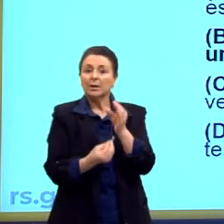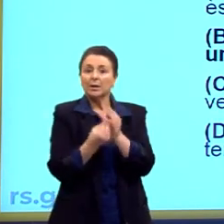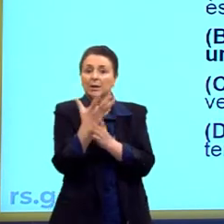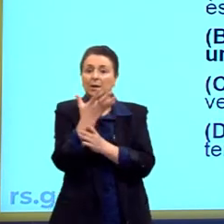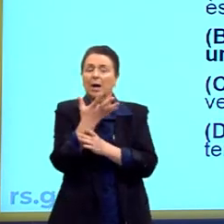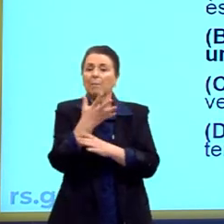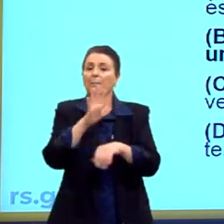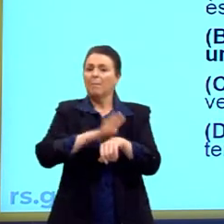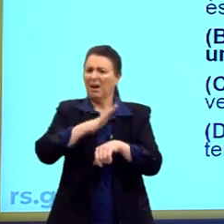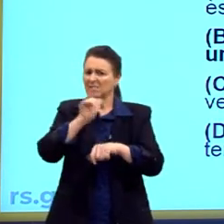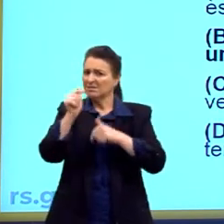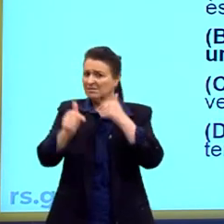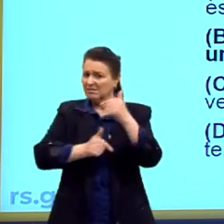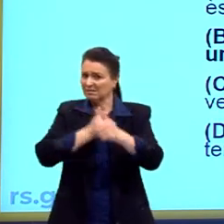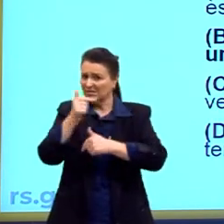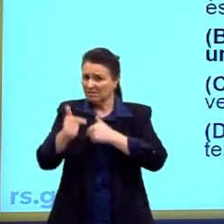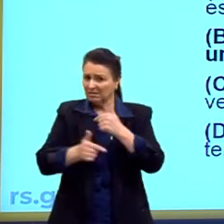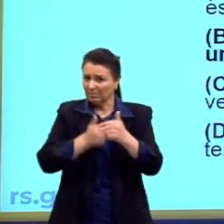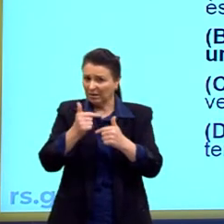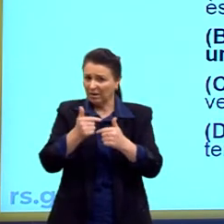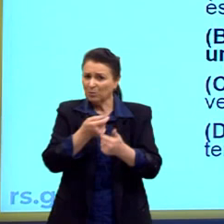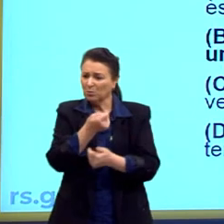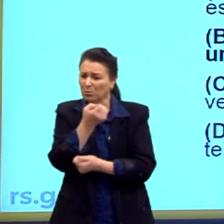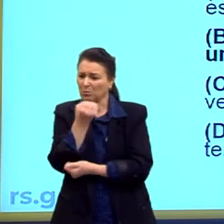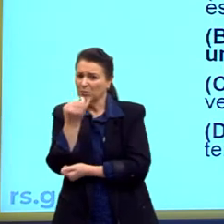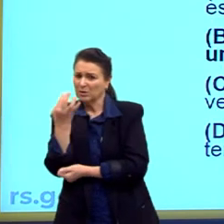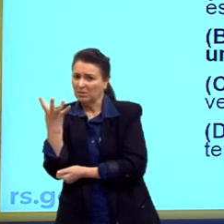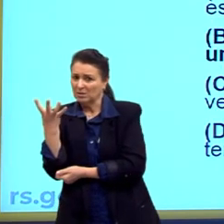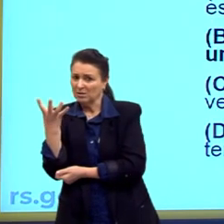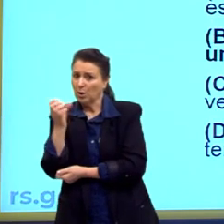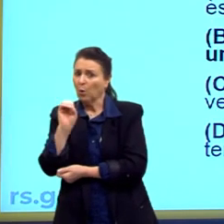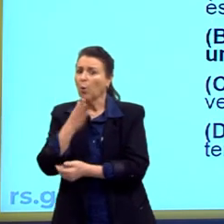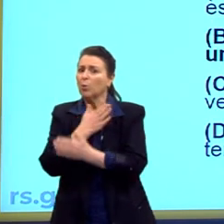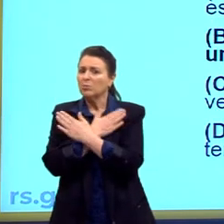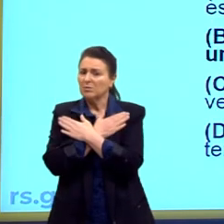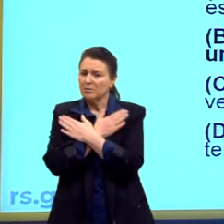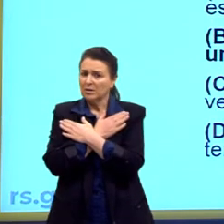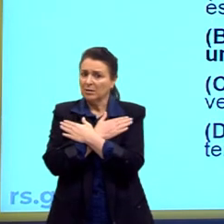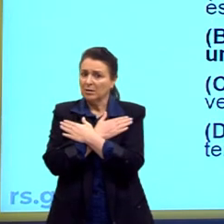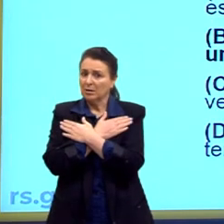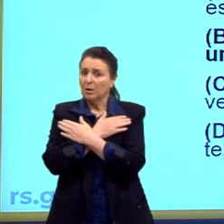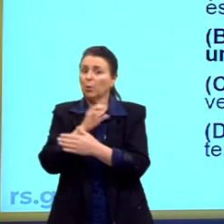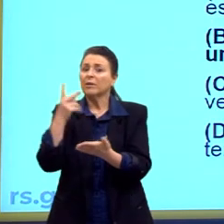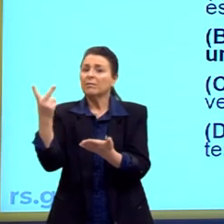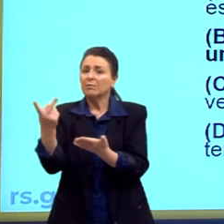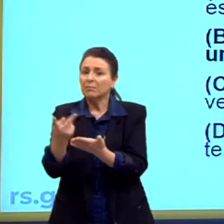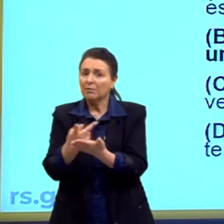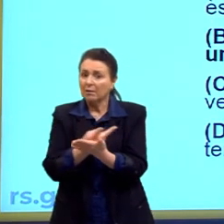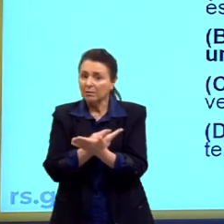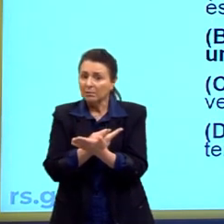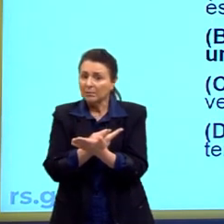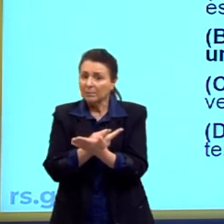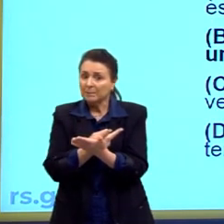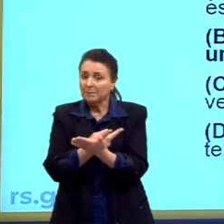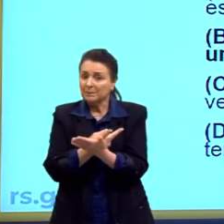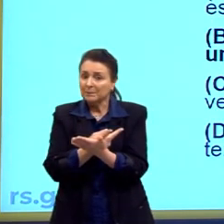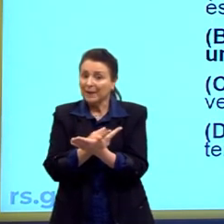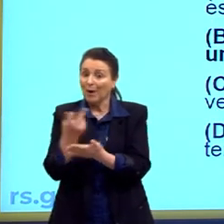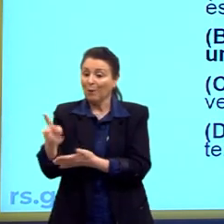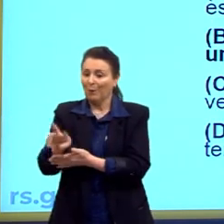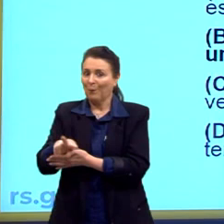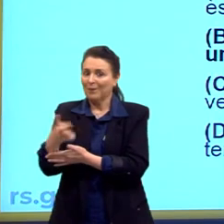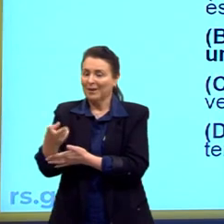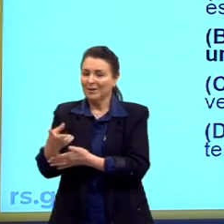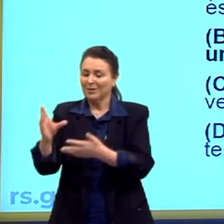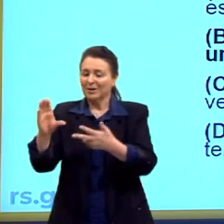de postos de trabalho que o de desempregados. Então, essa é a alternativa incorreta, é o contrário, olha, C,